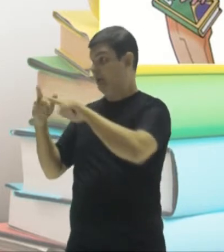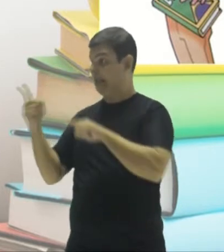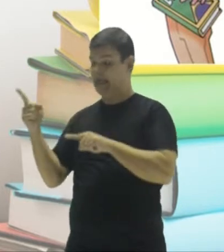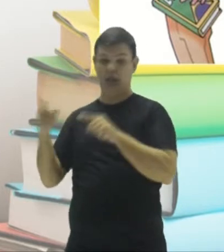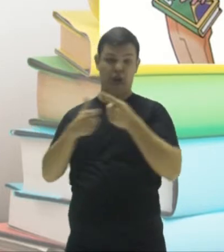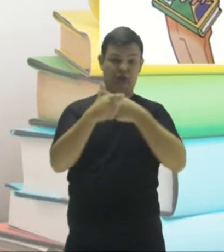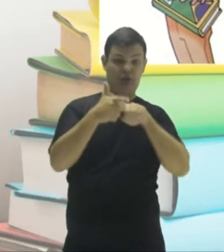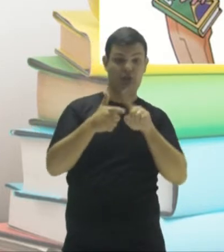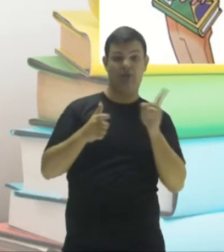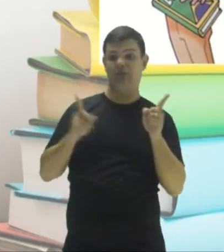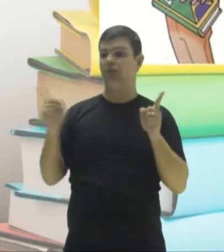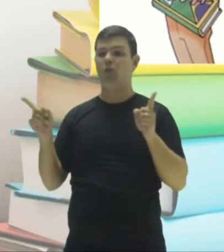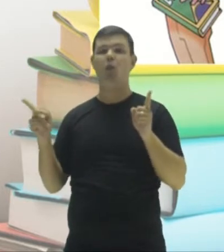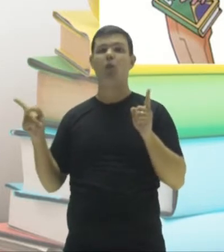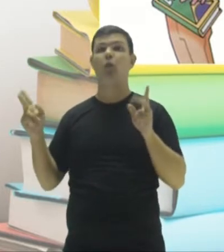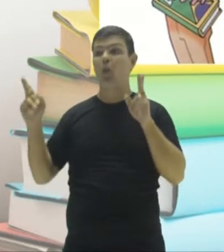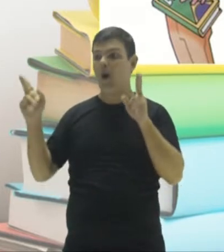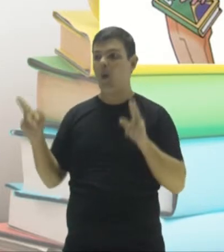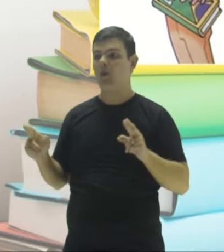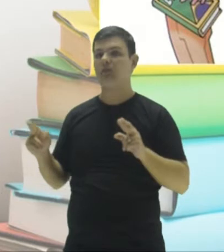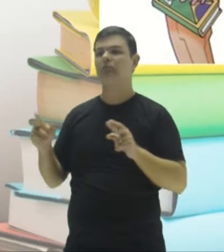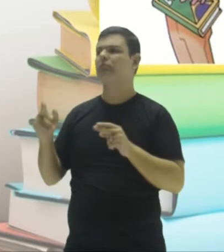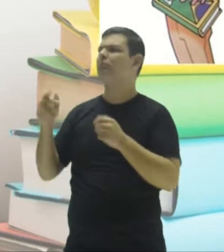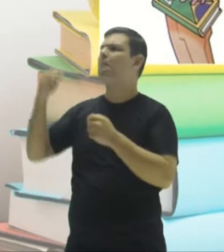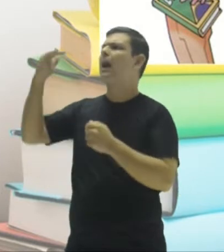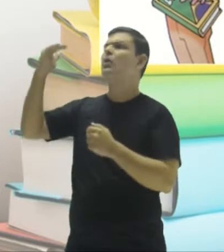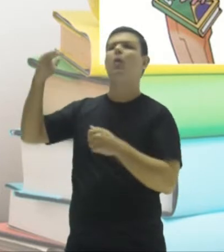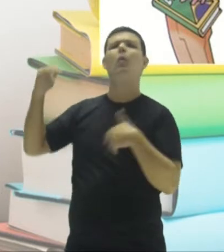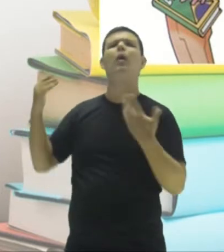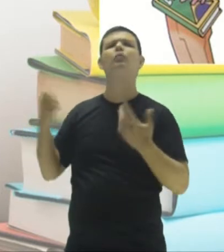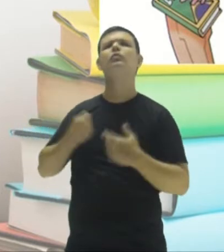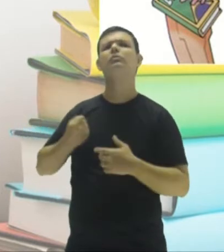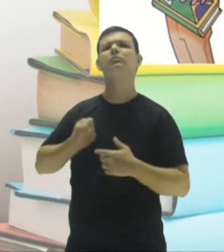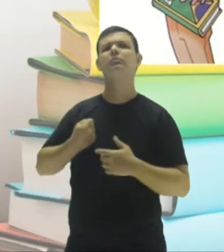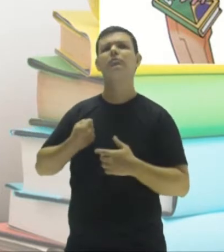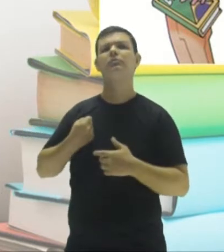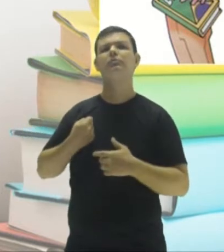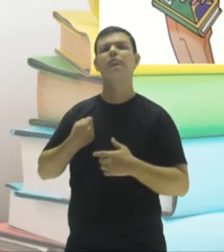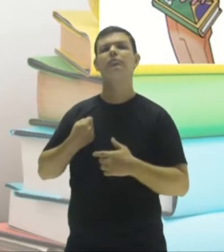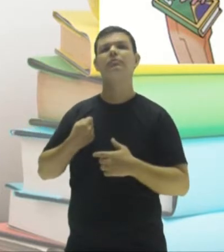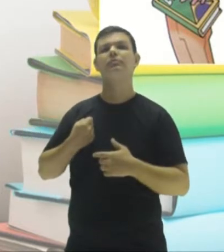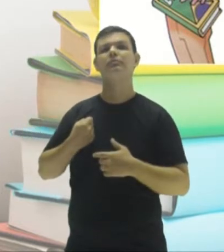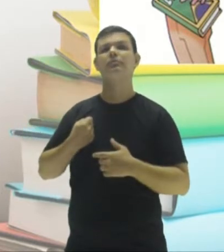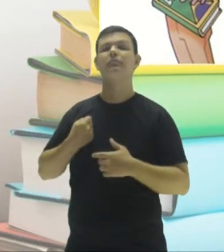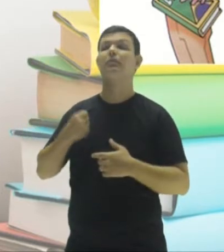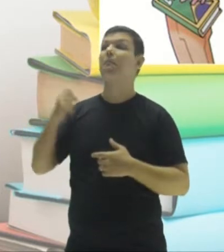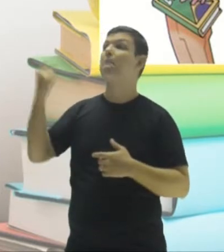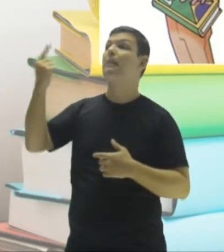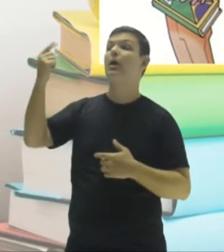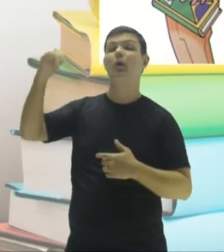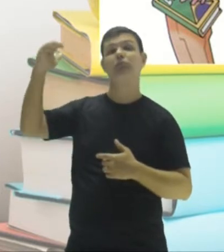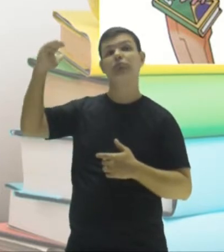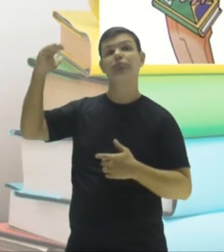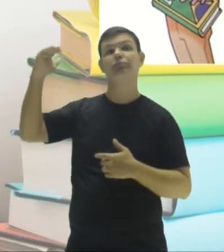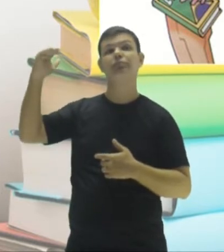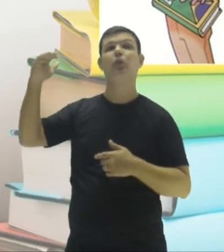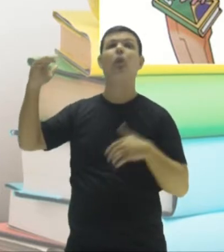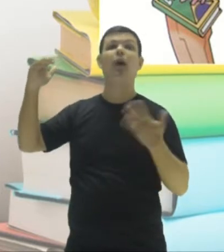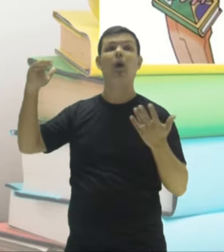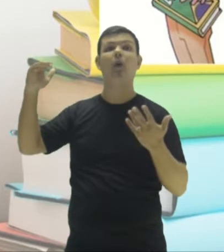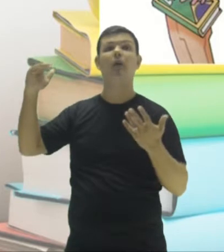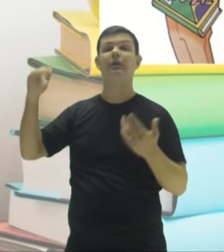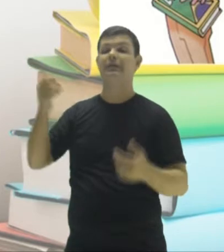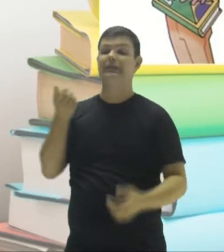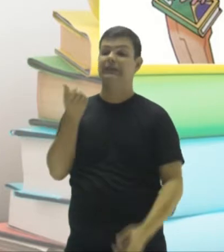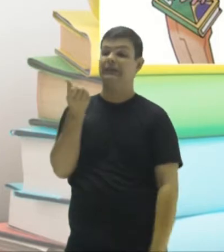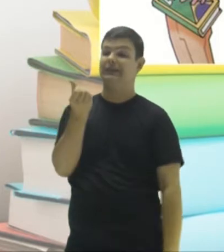dois números. No caso aí, pessoal, o maior divisor comum de doze e dezoito é